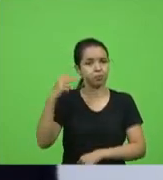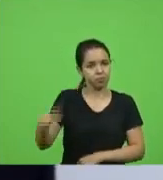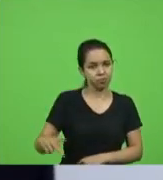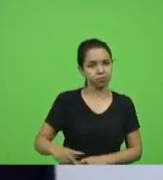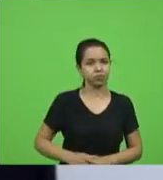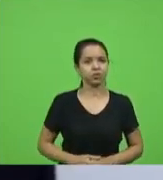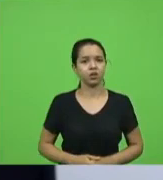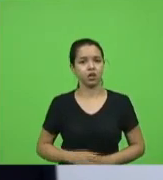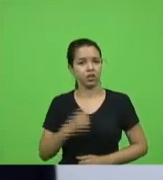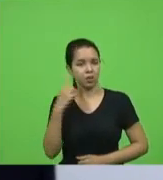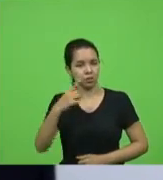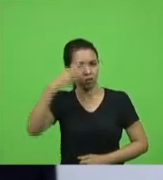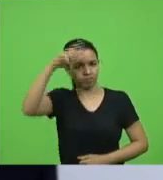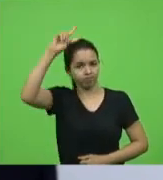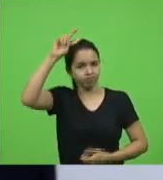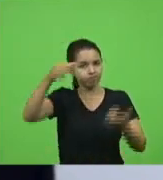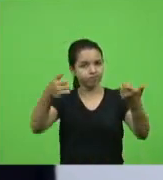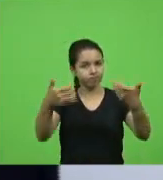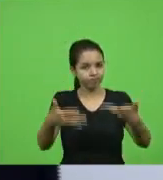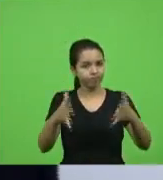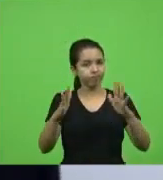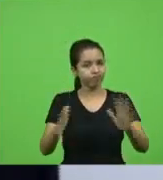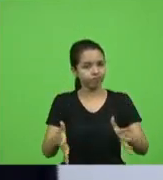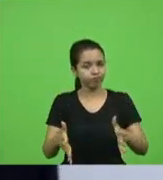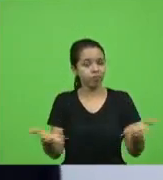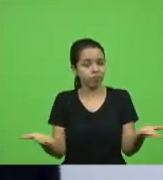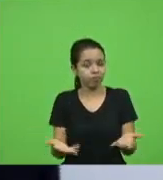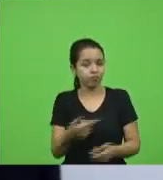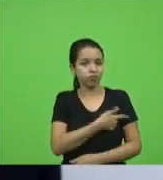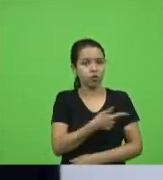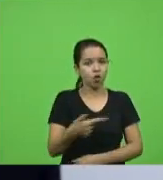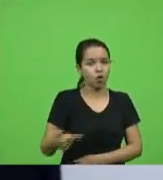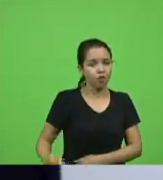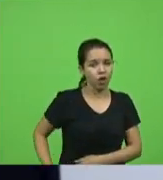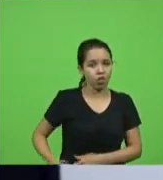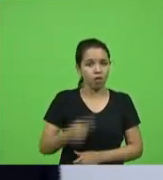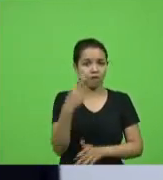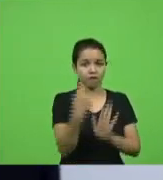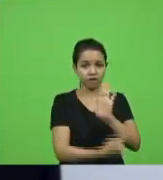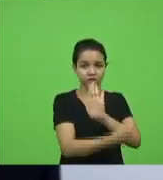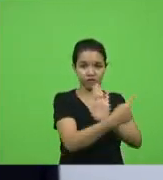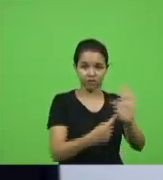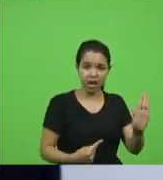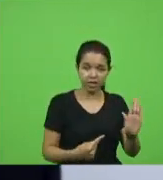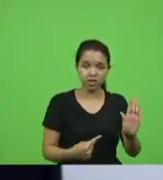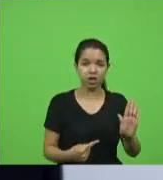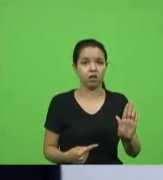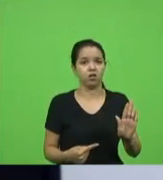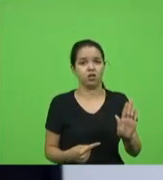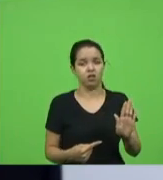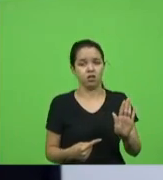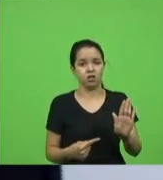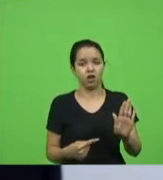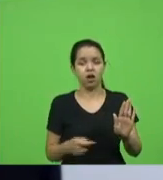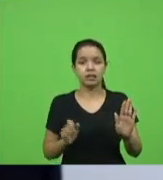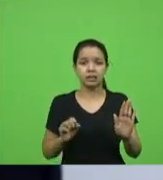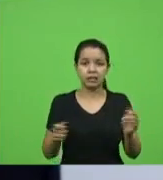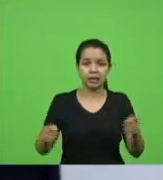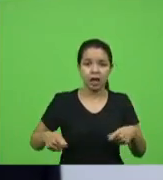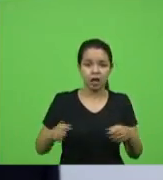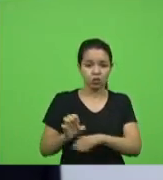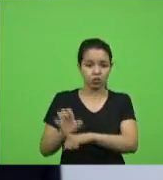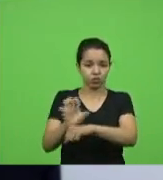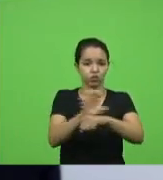deputado Vicente Caropreso agora o governo veta a possibilidade dos estados